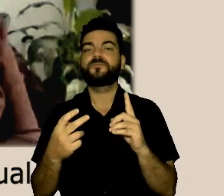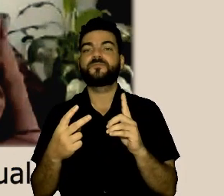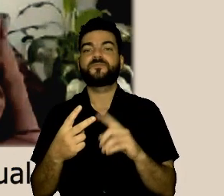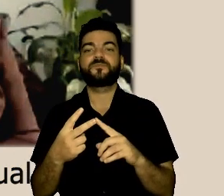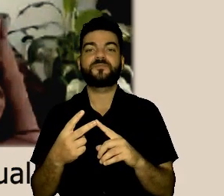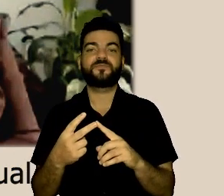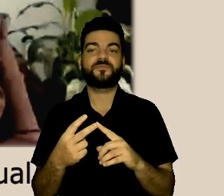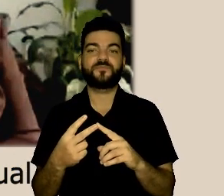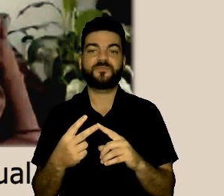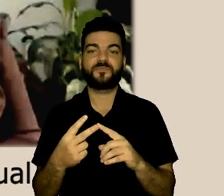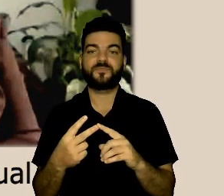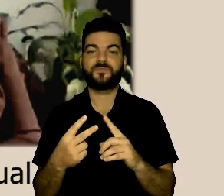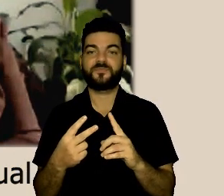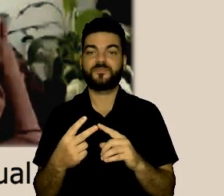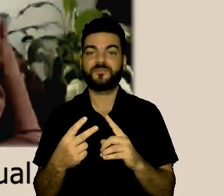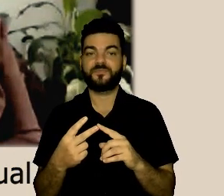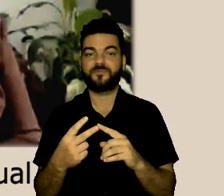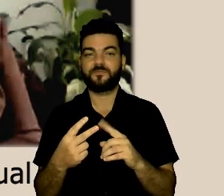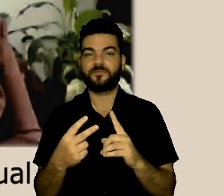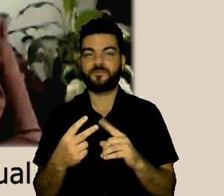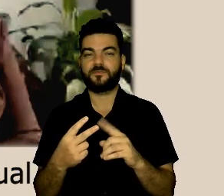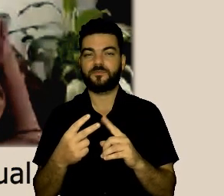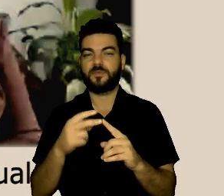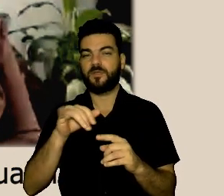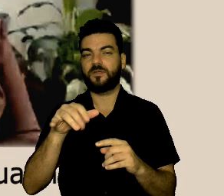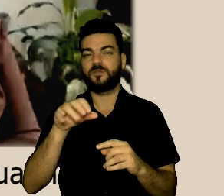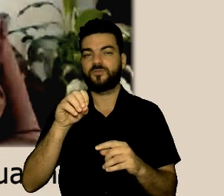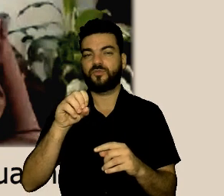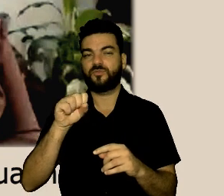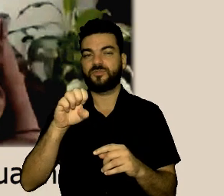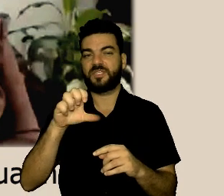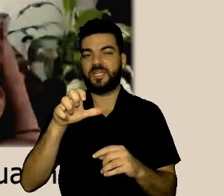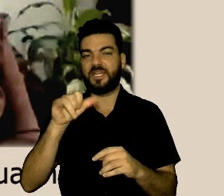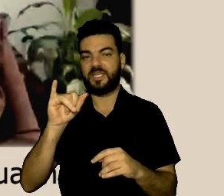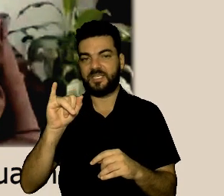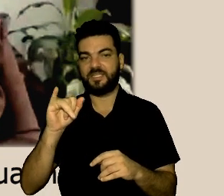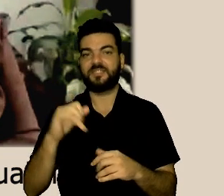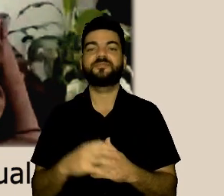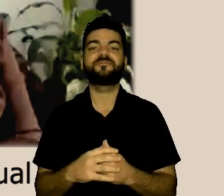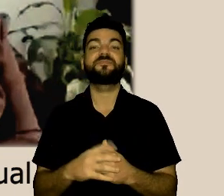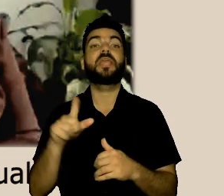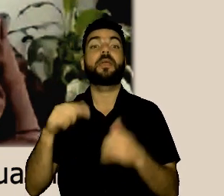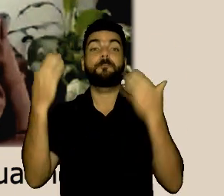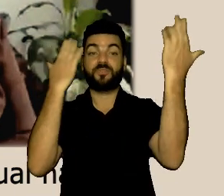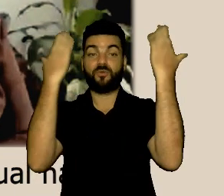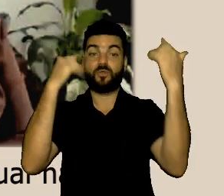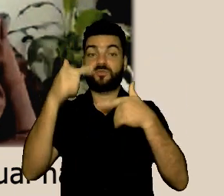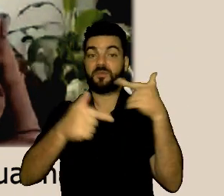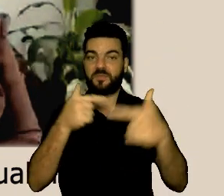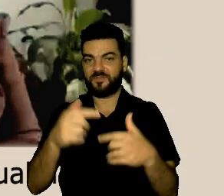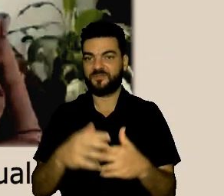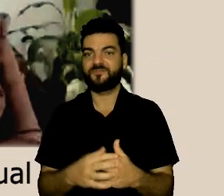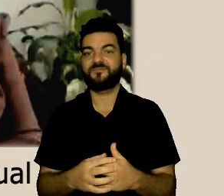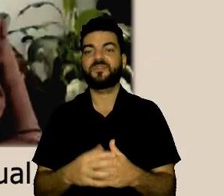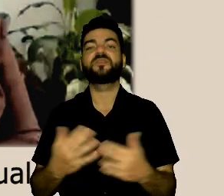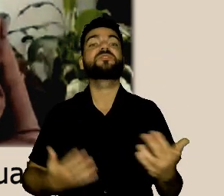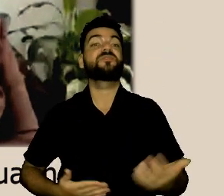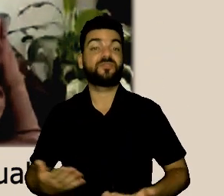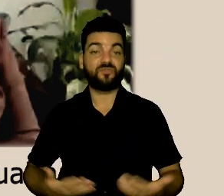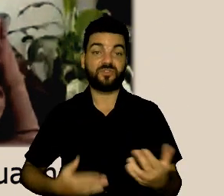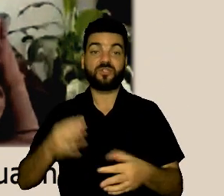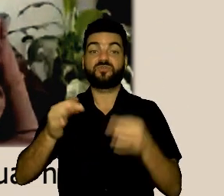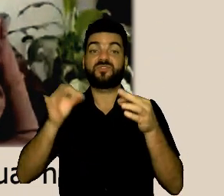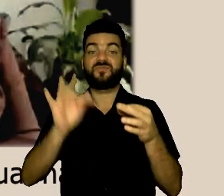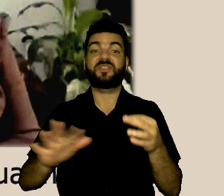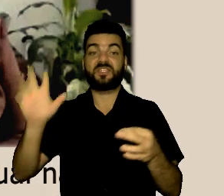Castelfranque, que é psicóloga do trabalho, servidora da Justiça Federal de São Paulo, diretora do Núcleo de Ingressos e